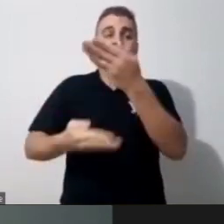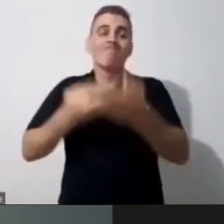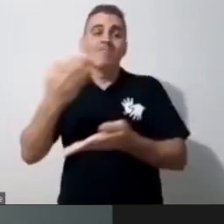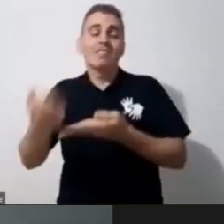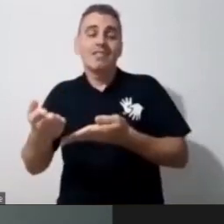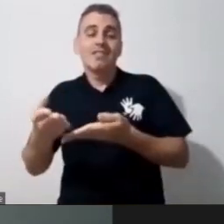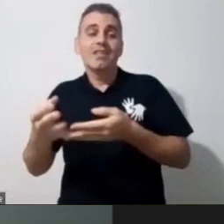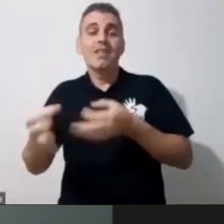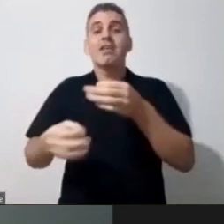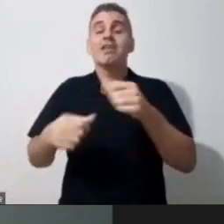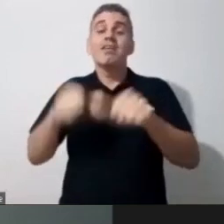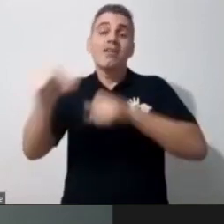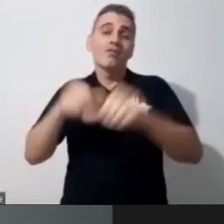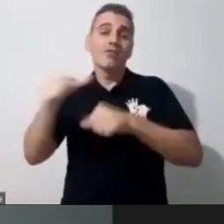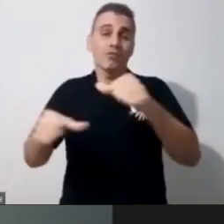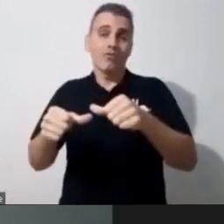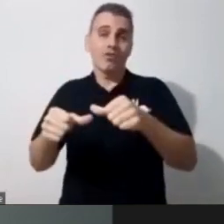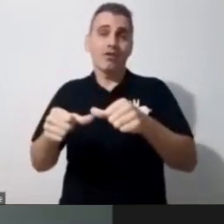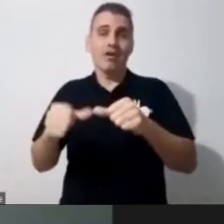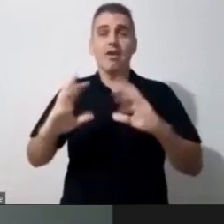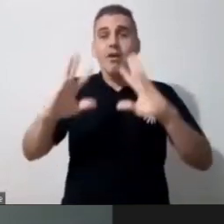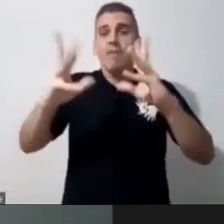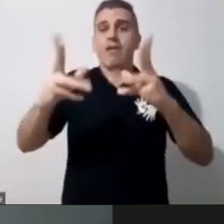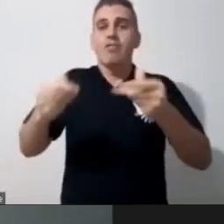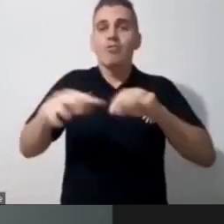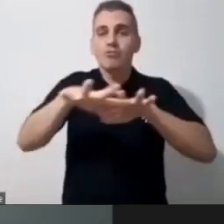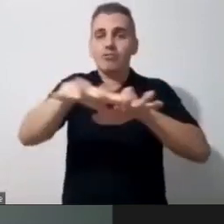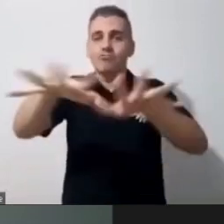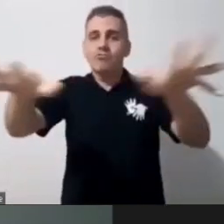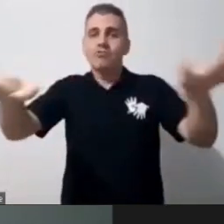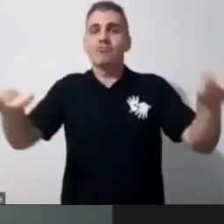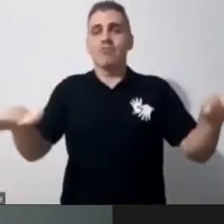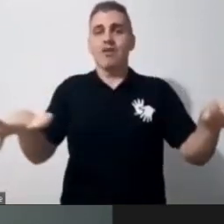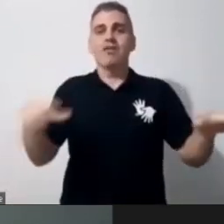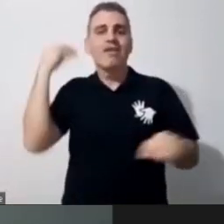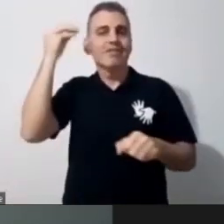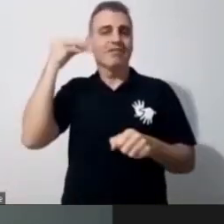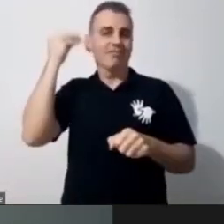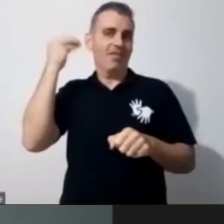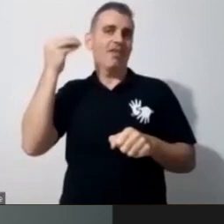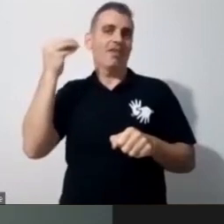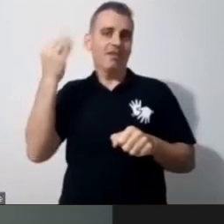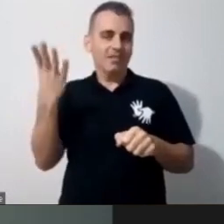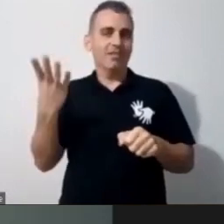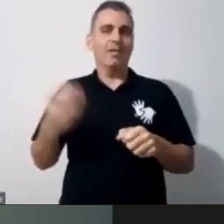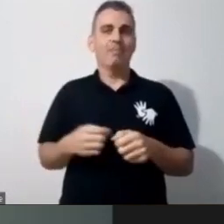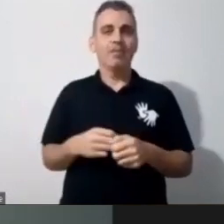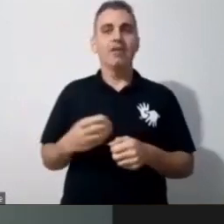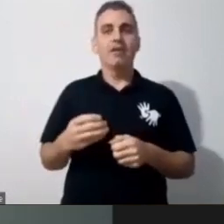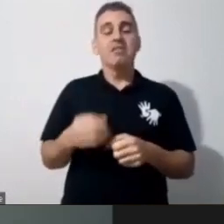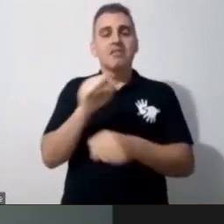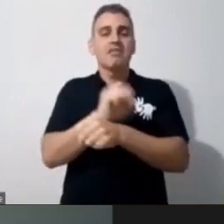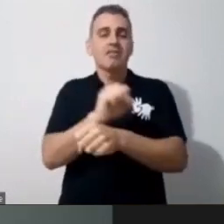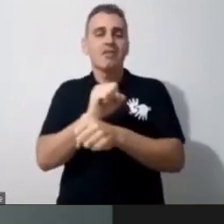né, esse processo, esses caminhos da área da educação inclusiva. Então, espero que a noite seja muito alegre, muito leve,